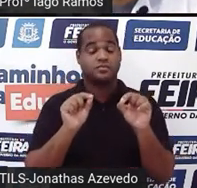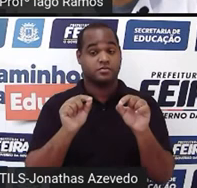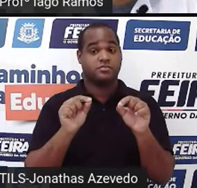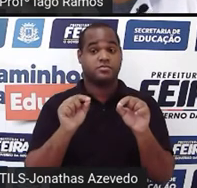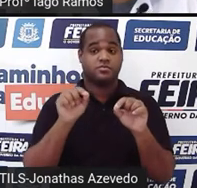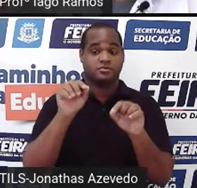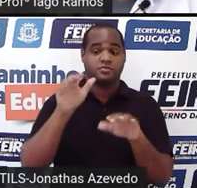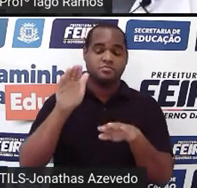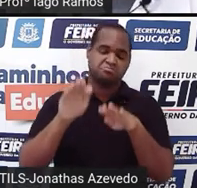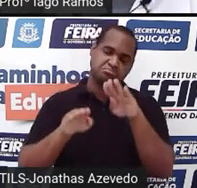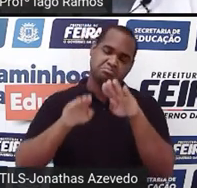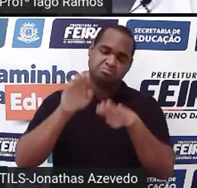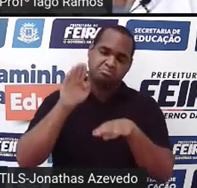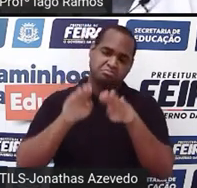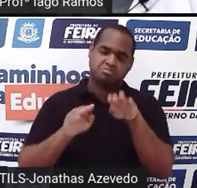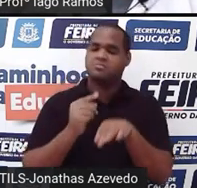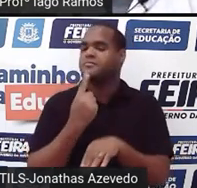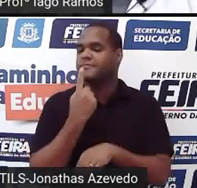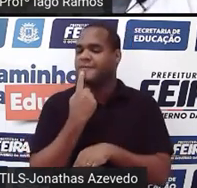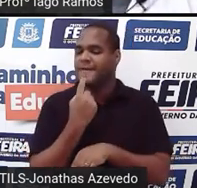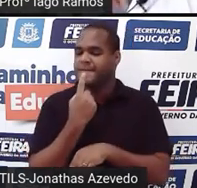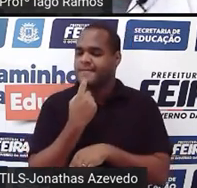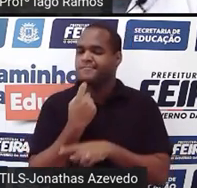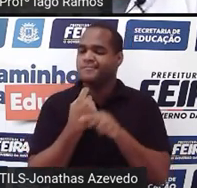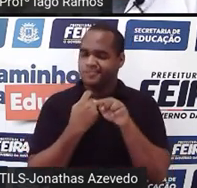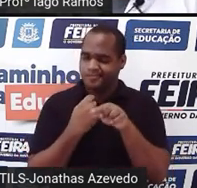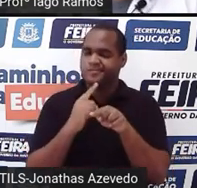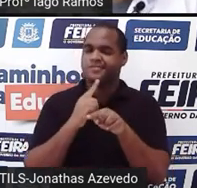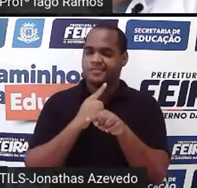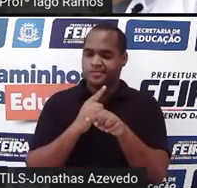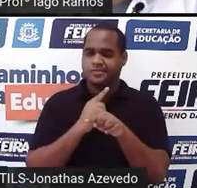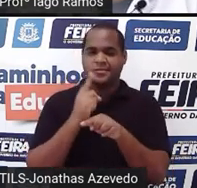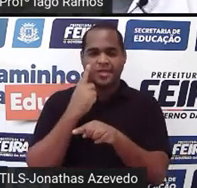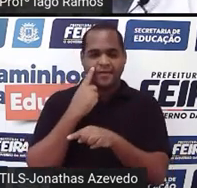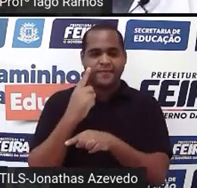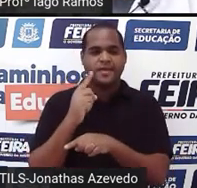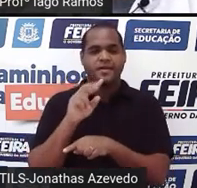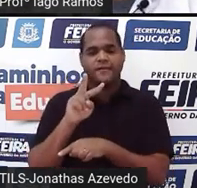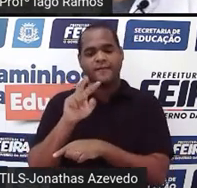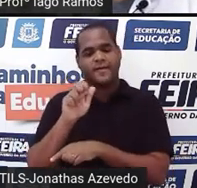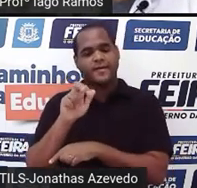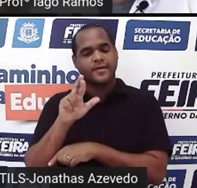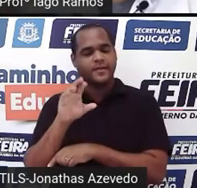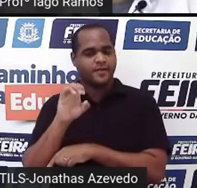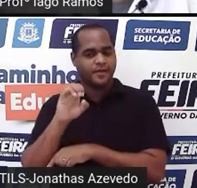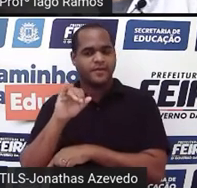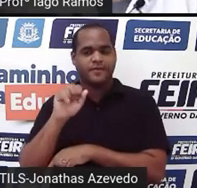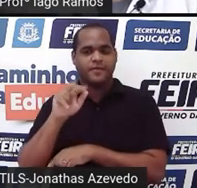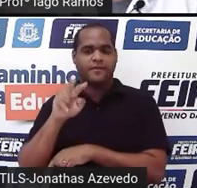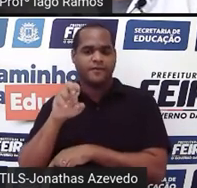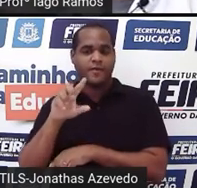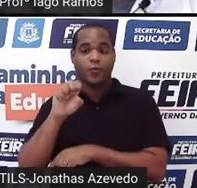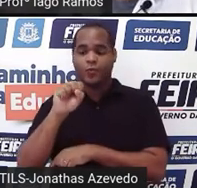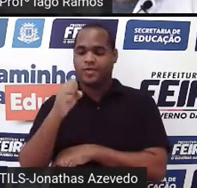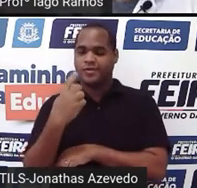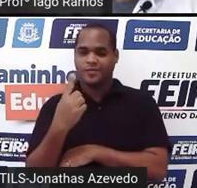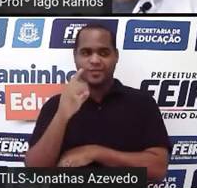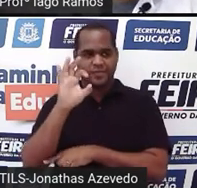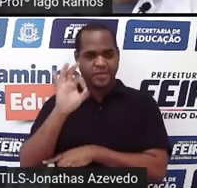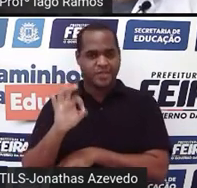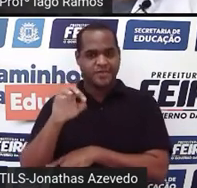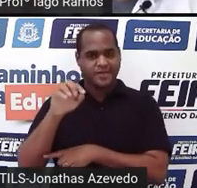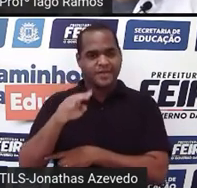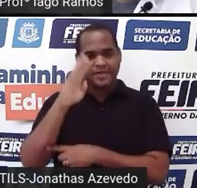Nesse caso, a parte vermelha, né, a gente tem a variável dos 81% dos